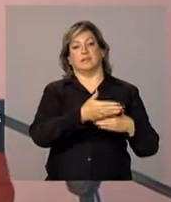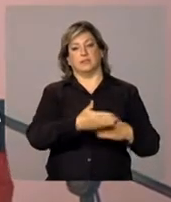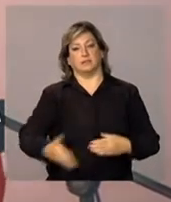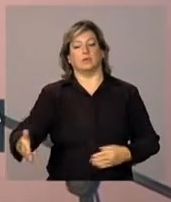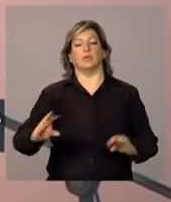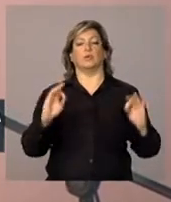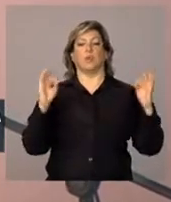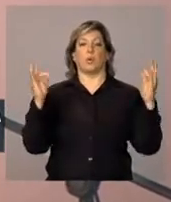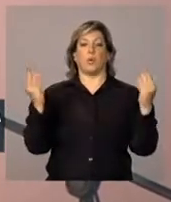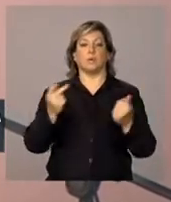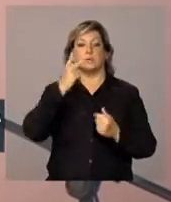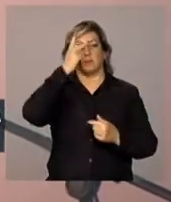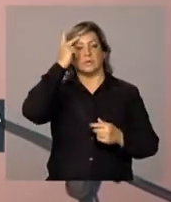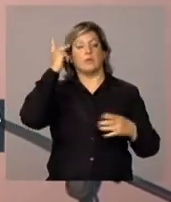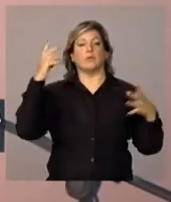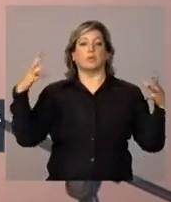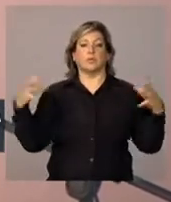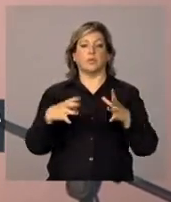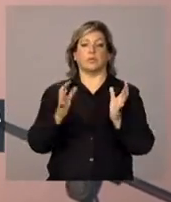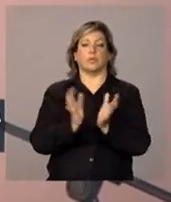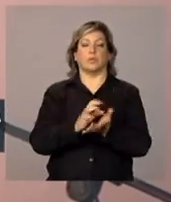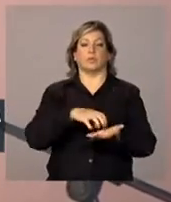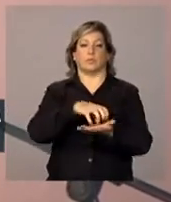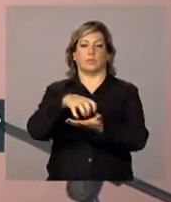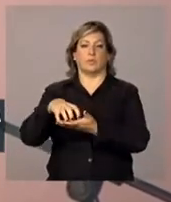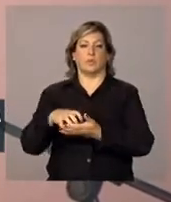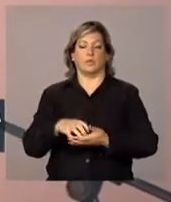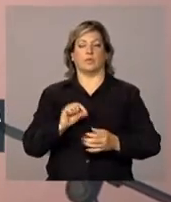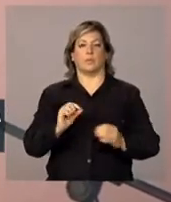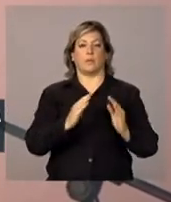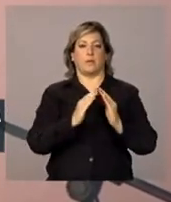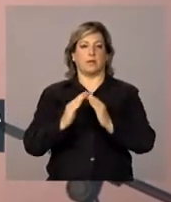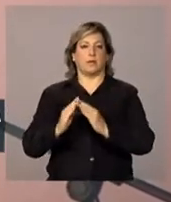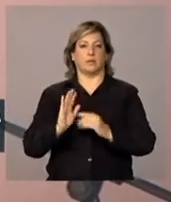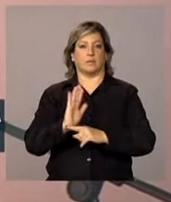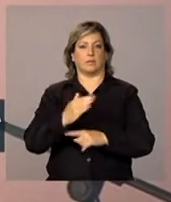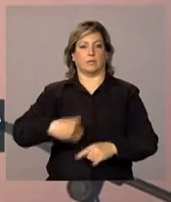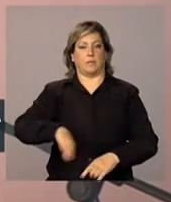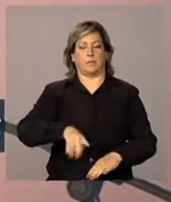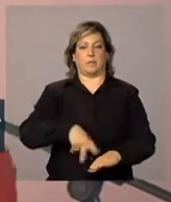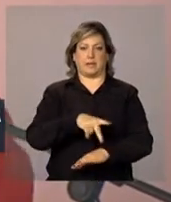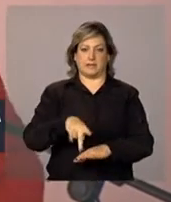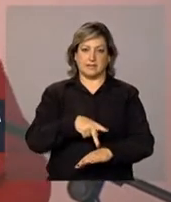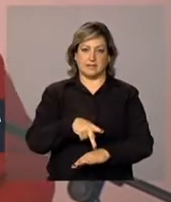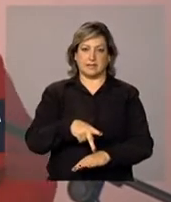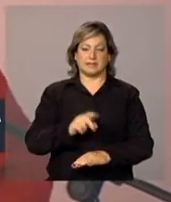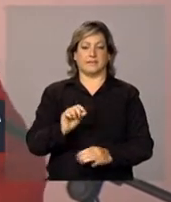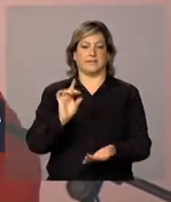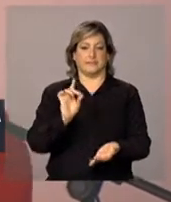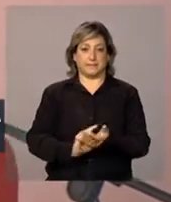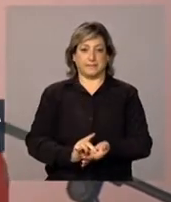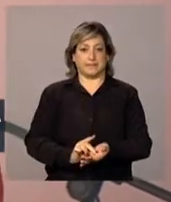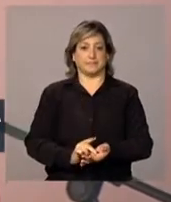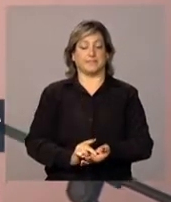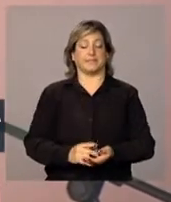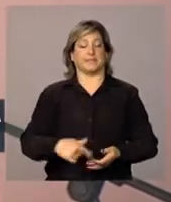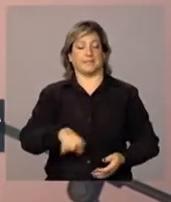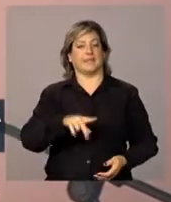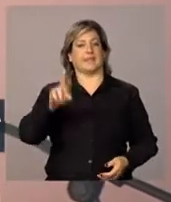todos os movimentos por moradia no nosso país, que, de fato, foram